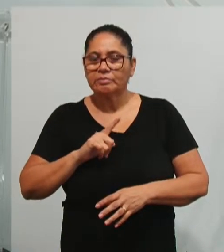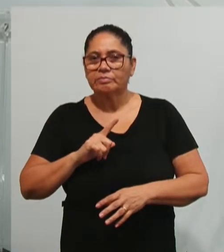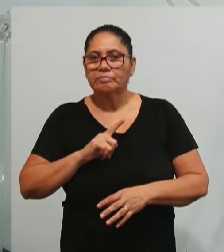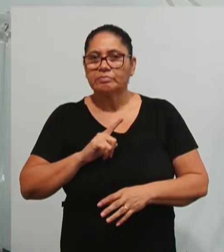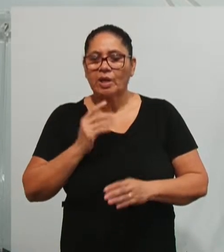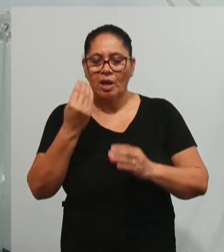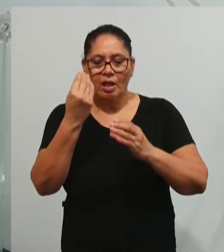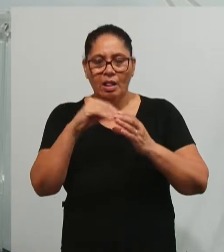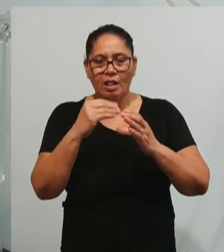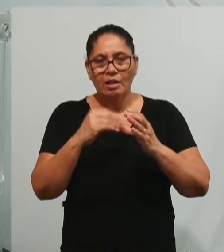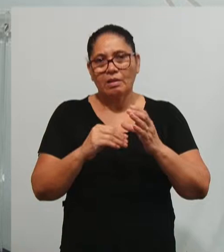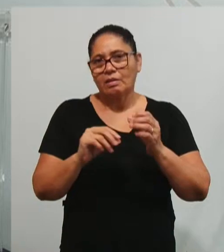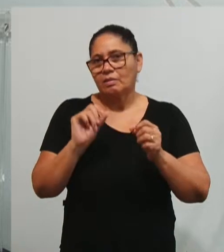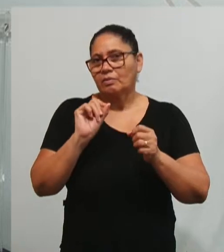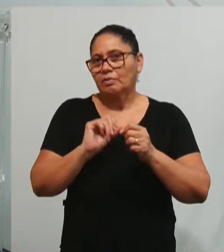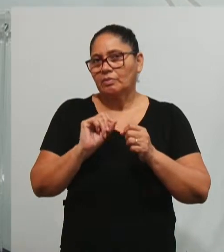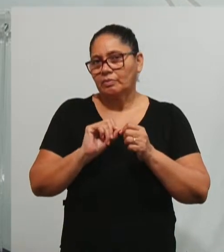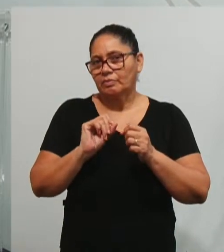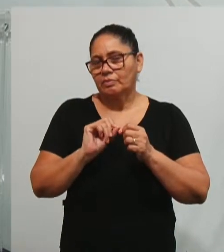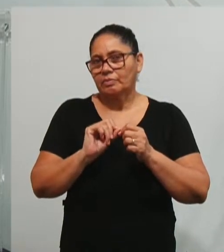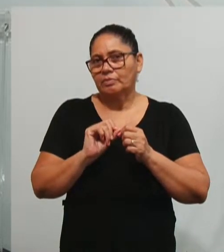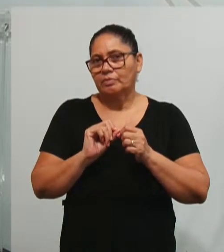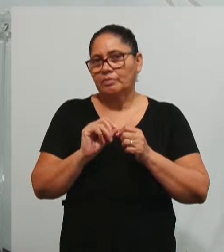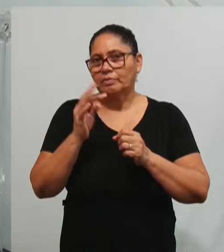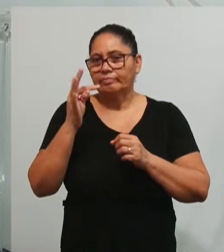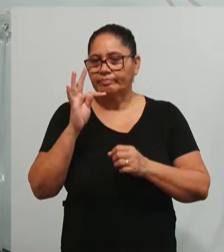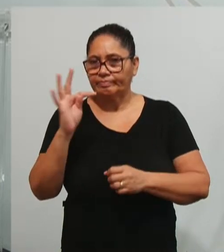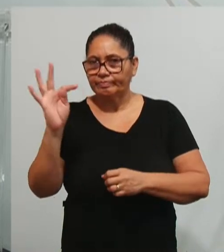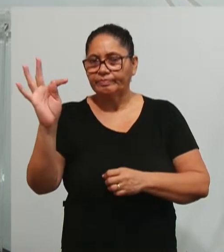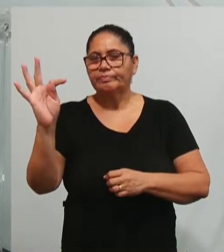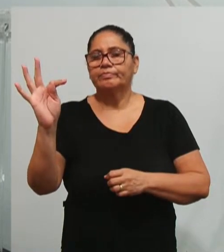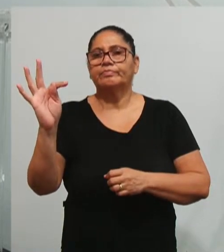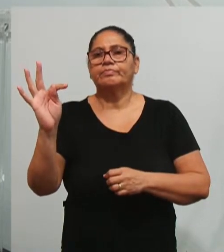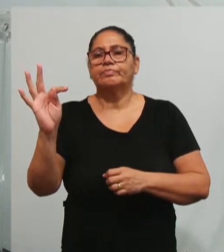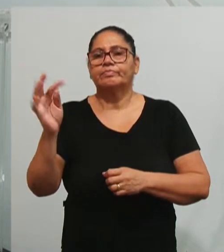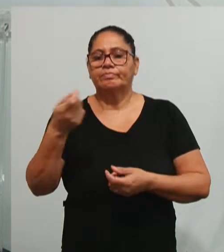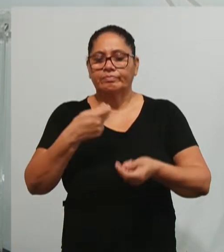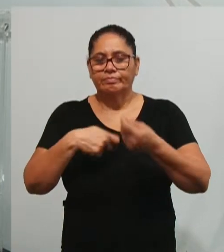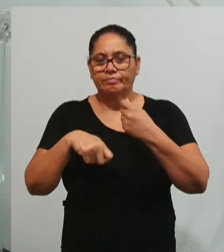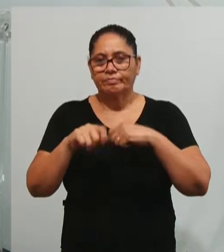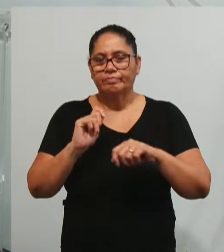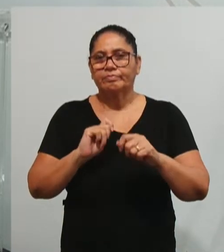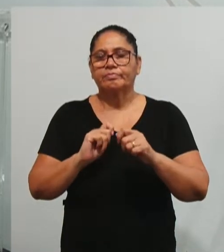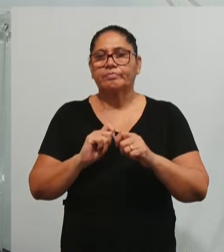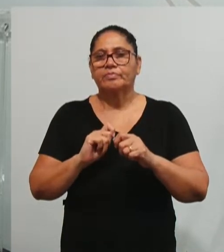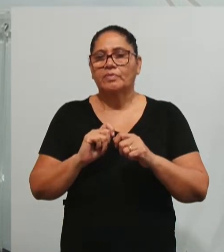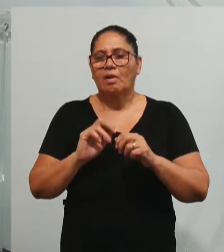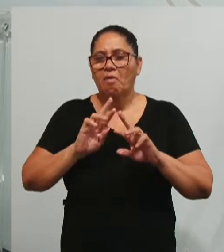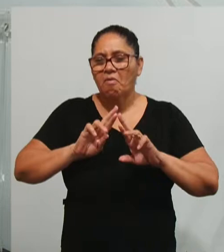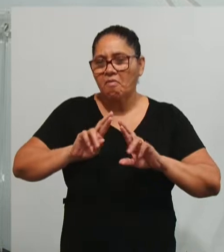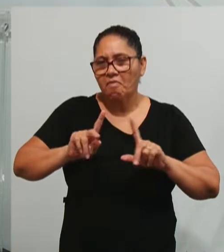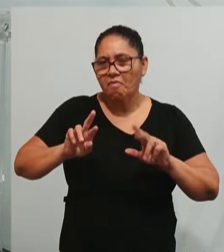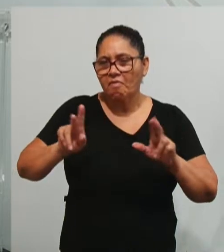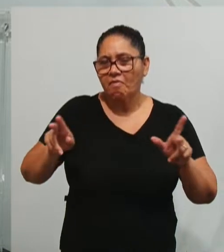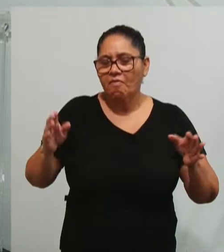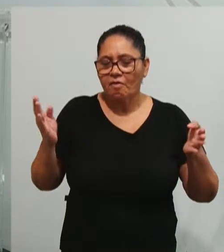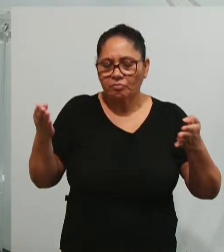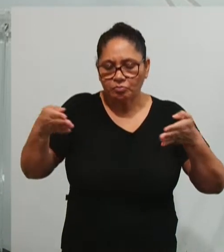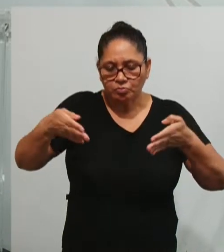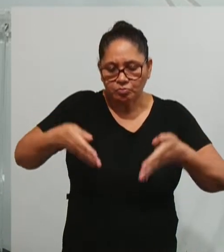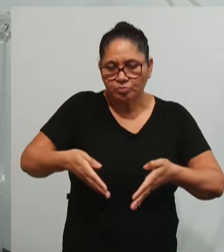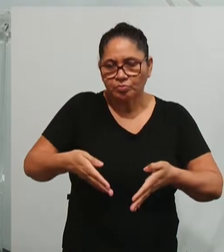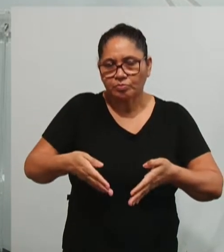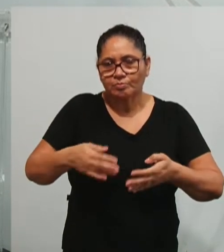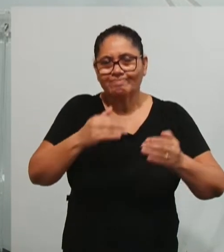dentro da aplicabilidade de uma teoria, de uma teoria da administração. Então, são vários enfoques que foram se